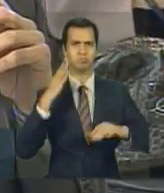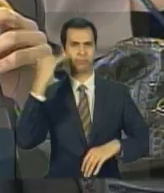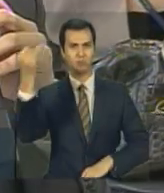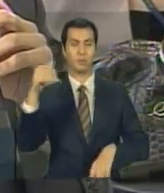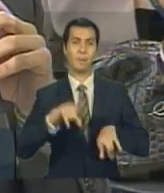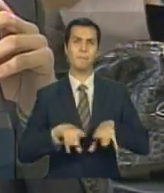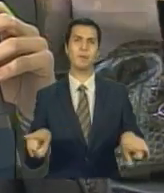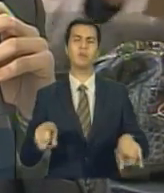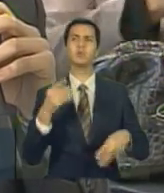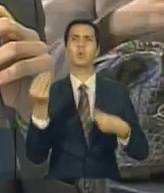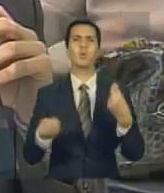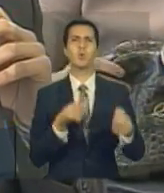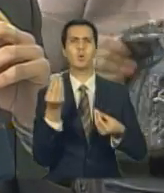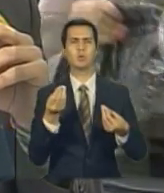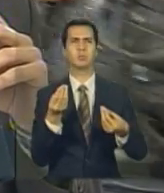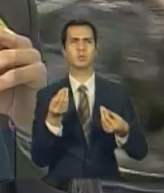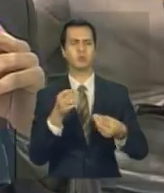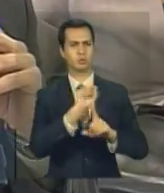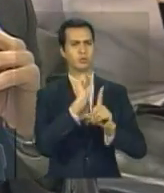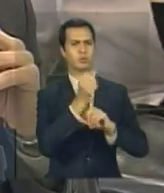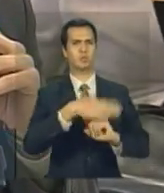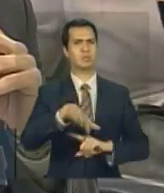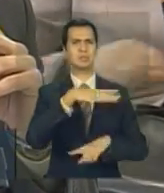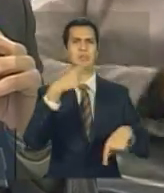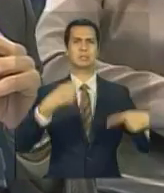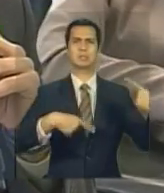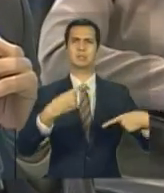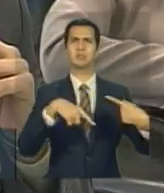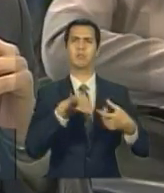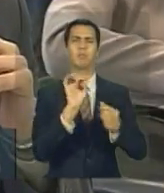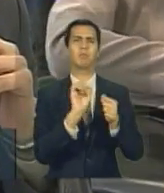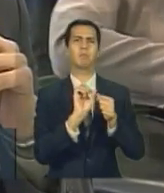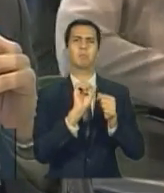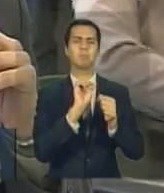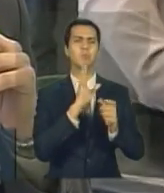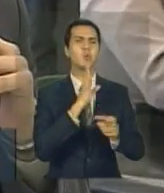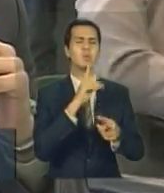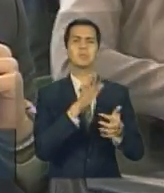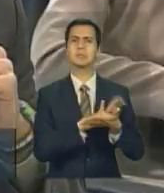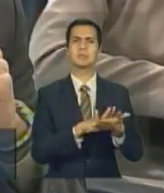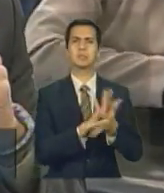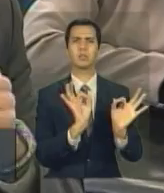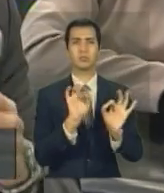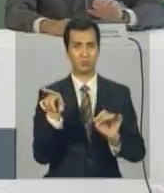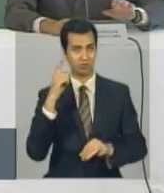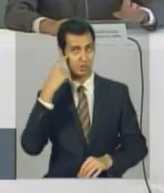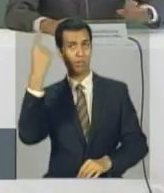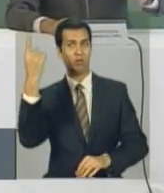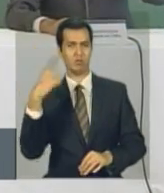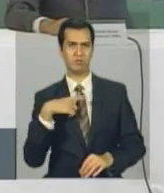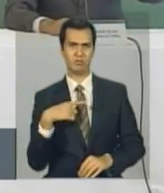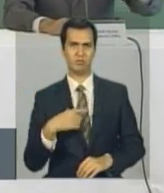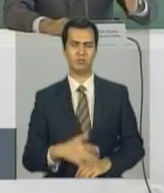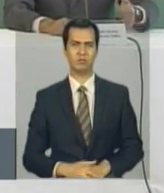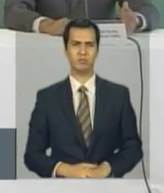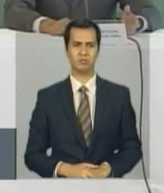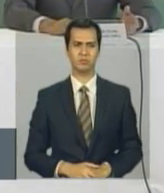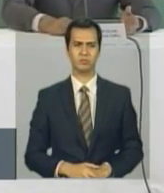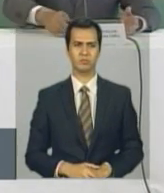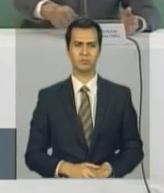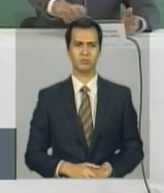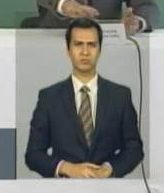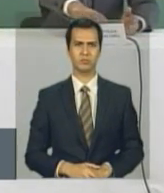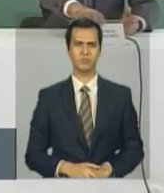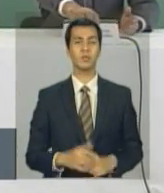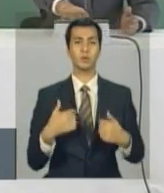mas que isso não seja debatido em sociedade. Eu queria saber se existe alguma ideia em relação a isso. Eu quero já anunciar de